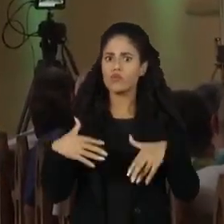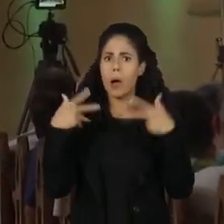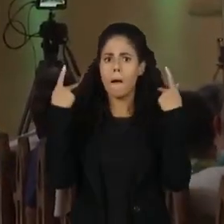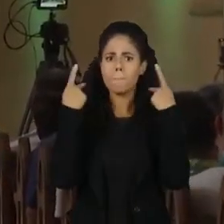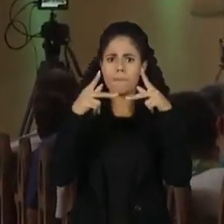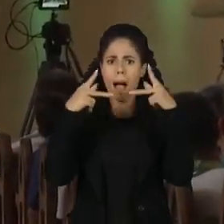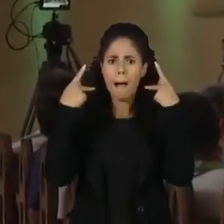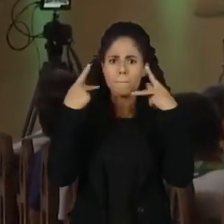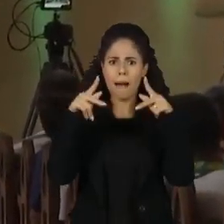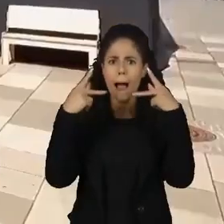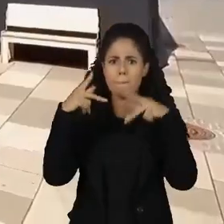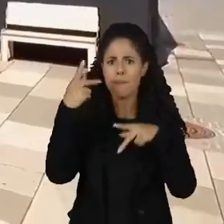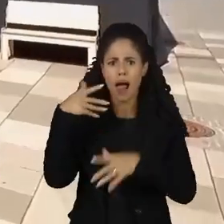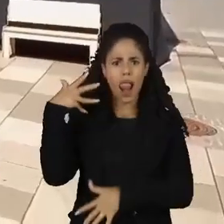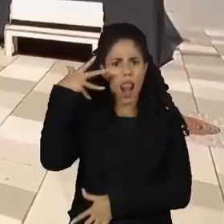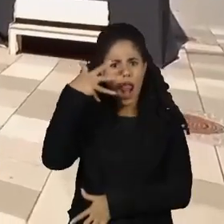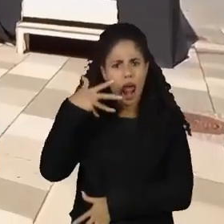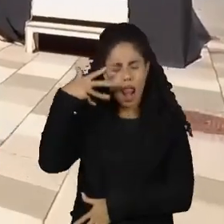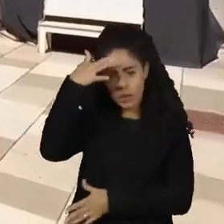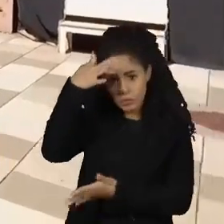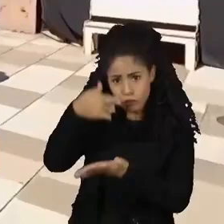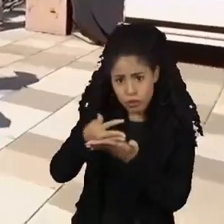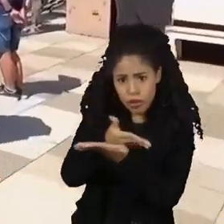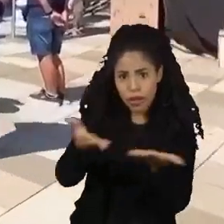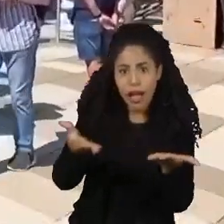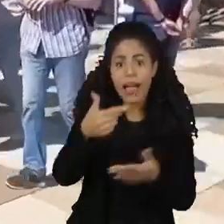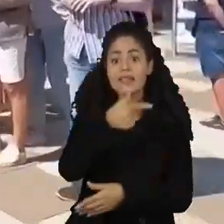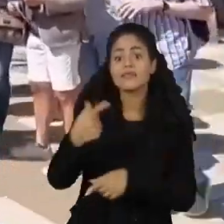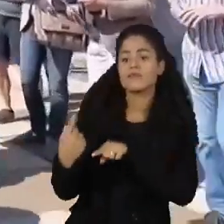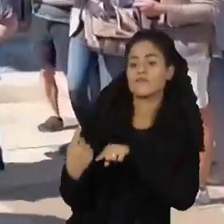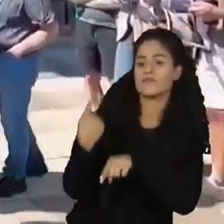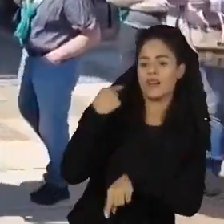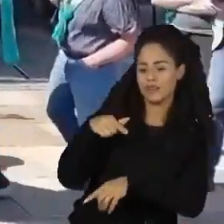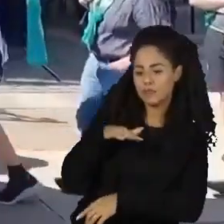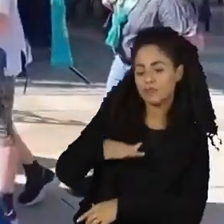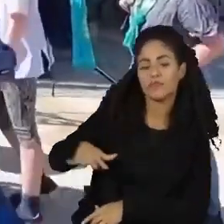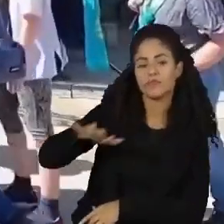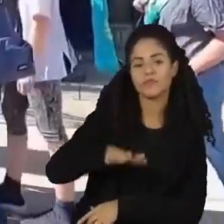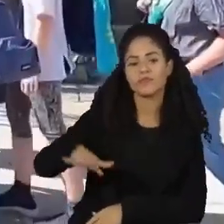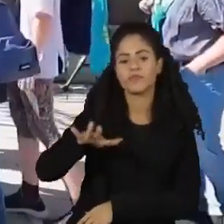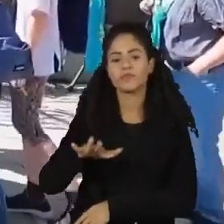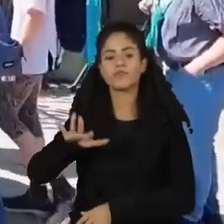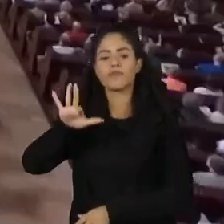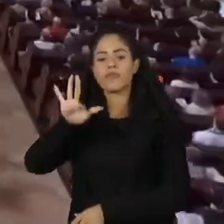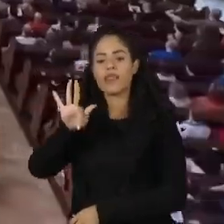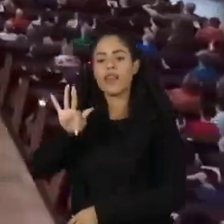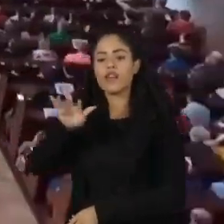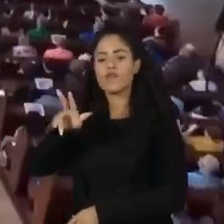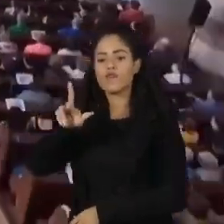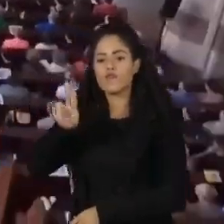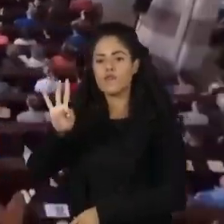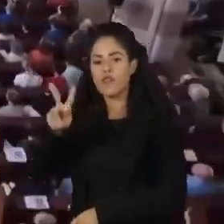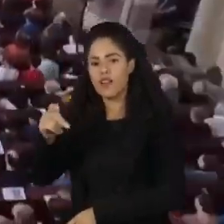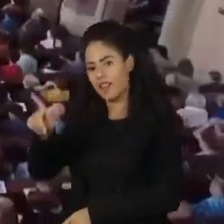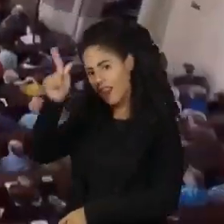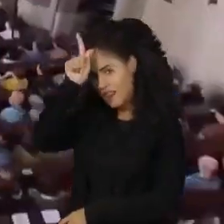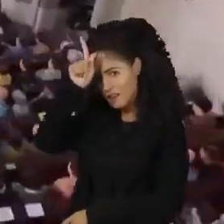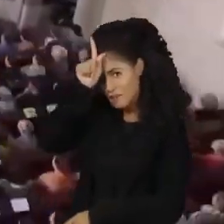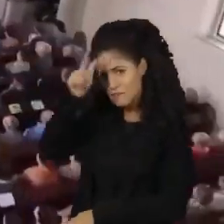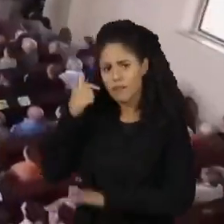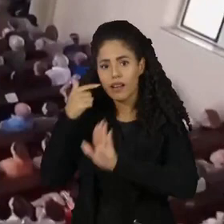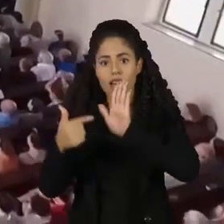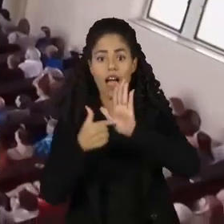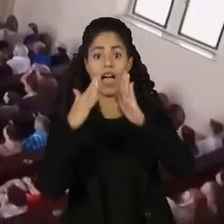fé para humanos mortais. Foi o que aconteceu na semana passada na pequena cidade de Firth, na Alemanha. Em um congresso de